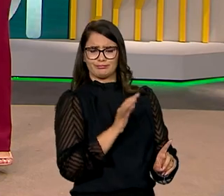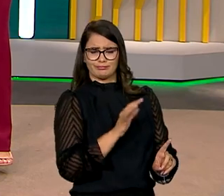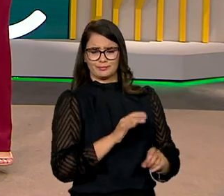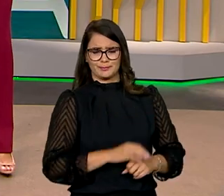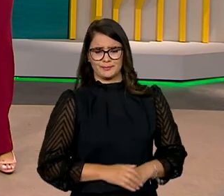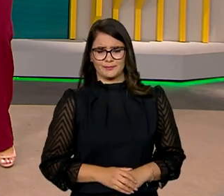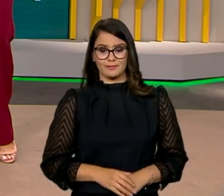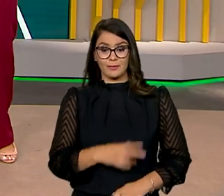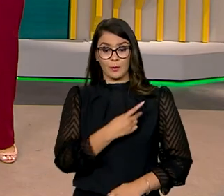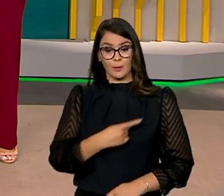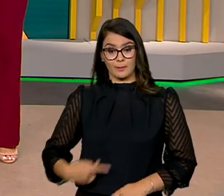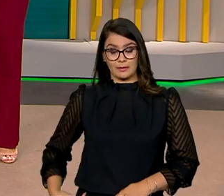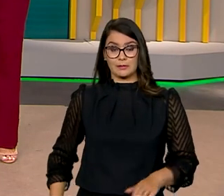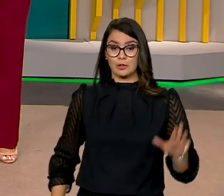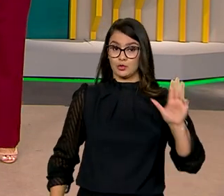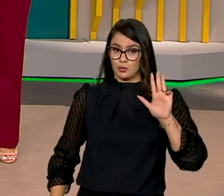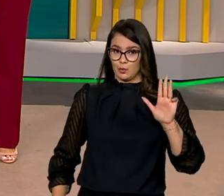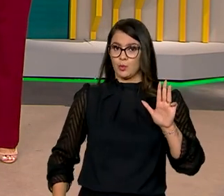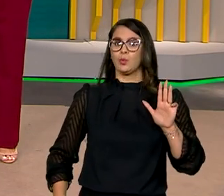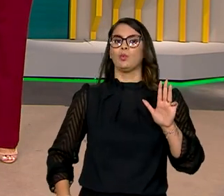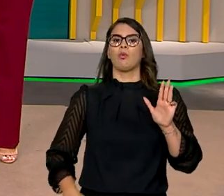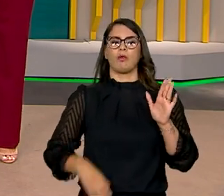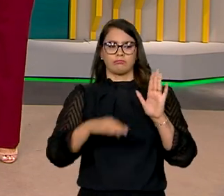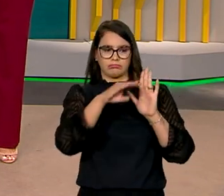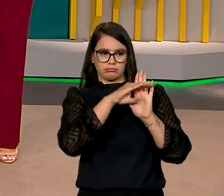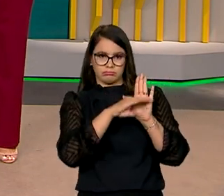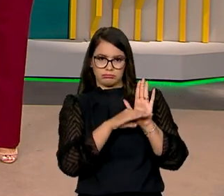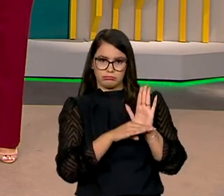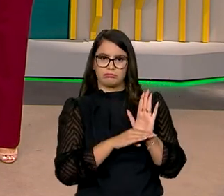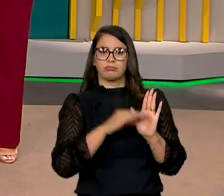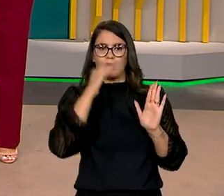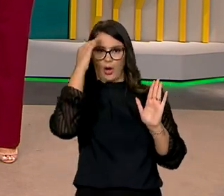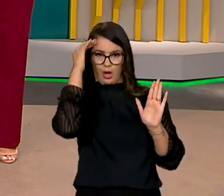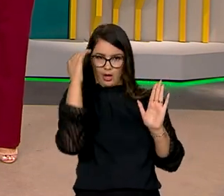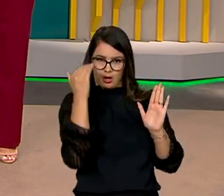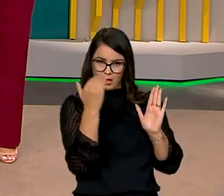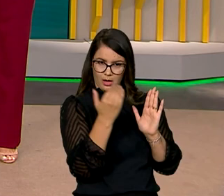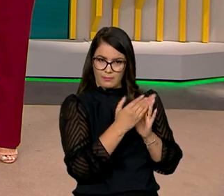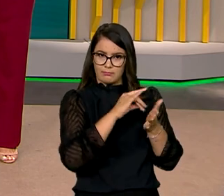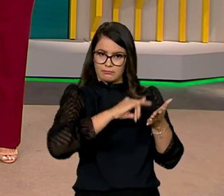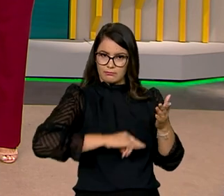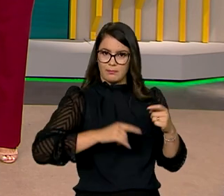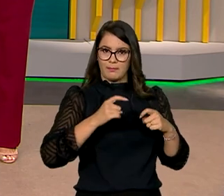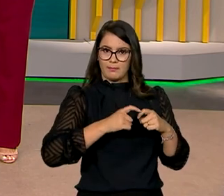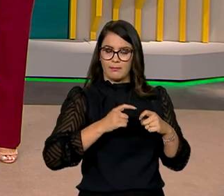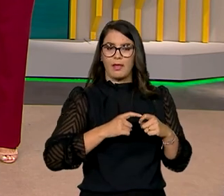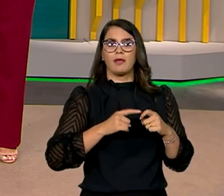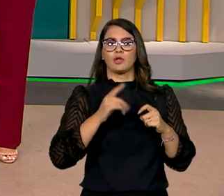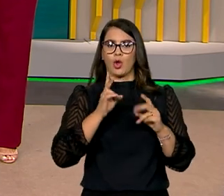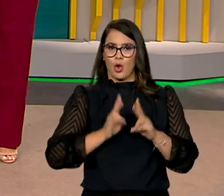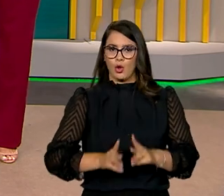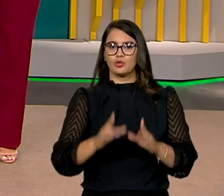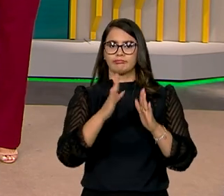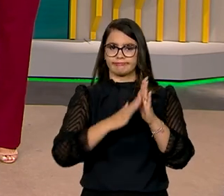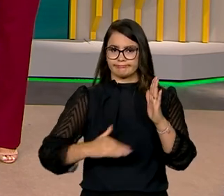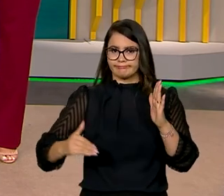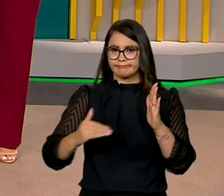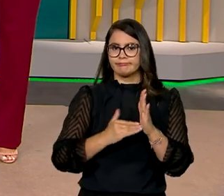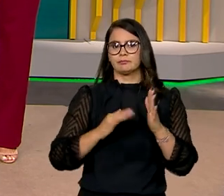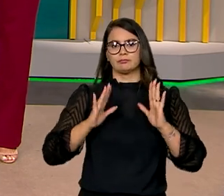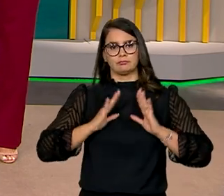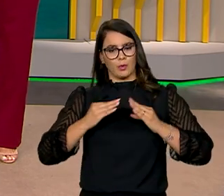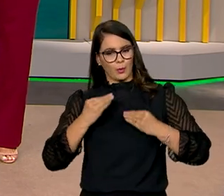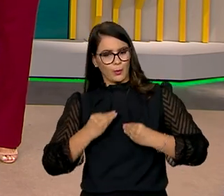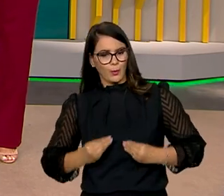O presidente Lula segue o protocolo médico e cumpre a agenda no Palácio do Alvorado até que tenha se recuperado totalmente da cirurgia para